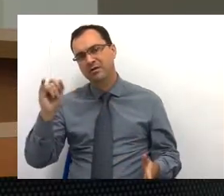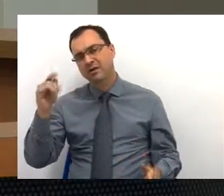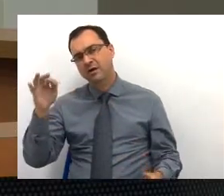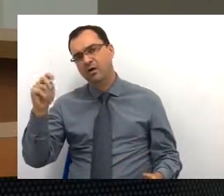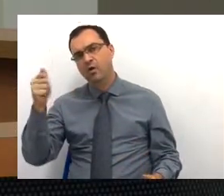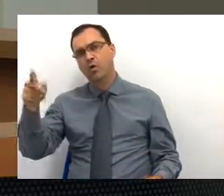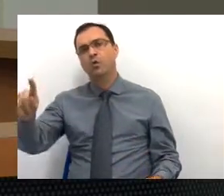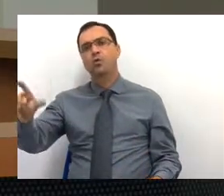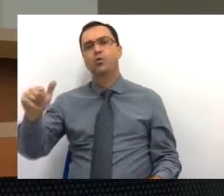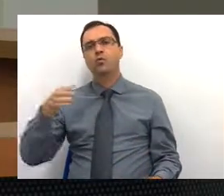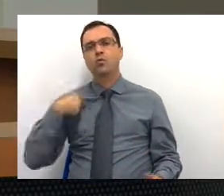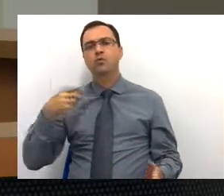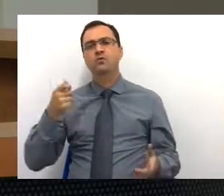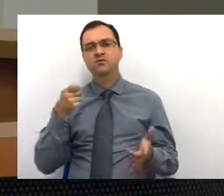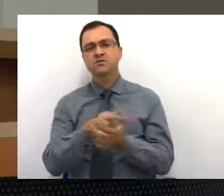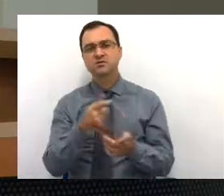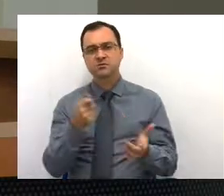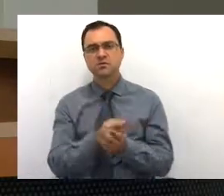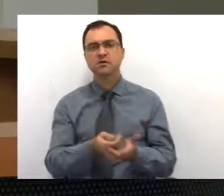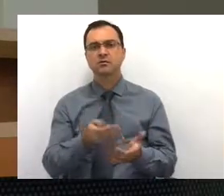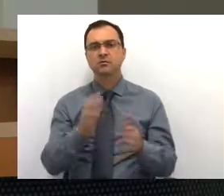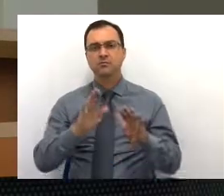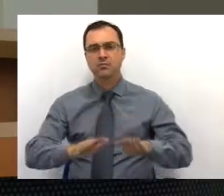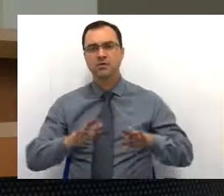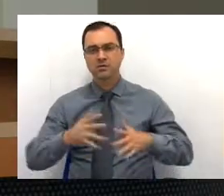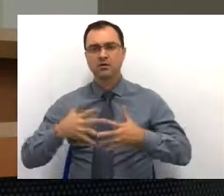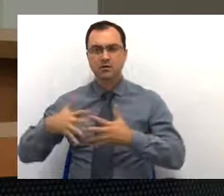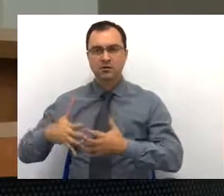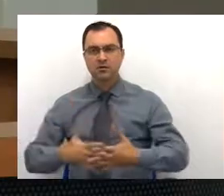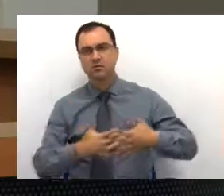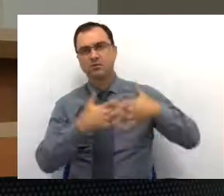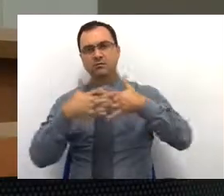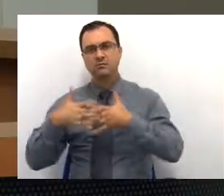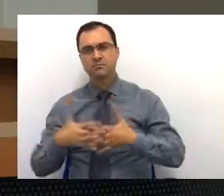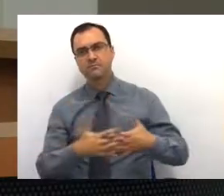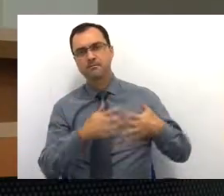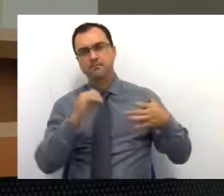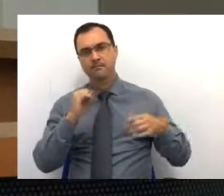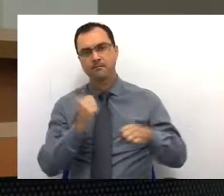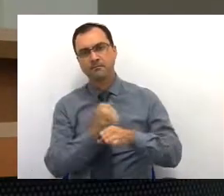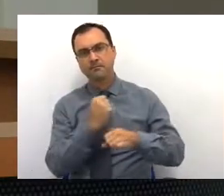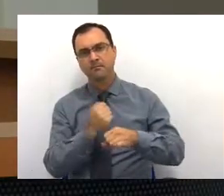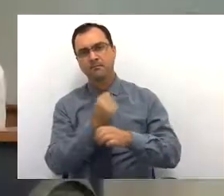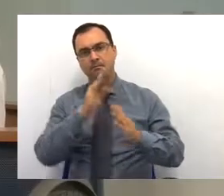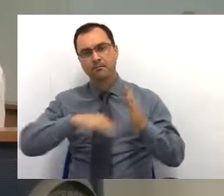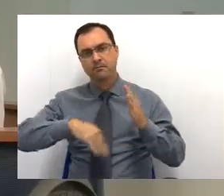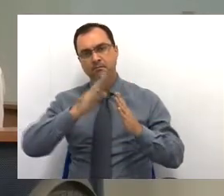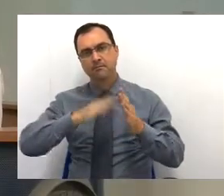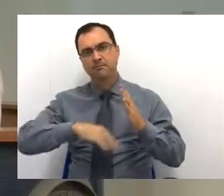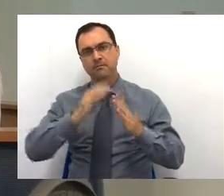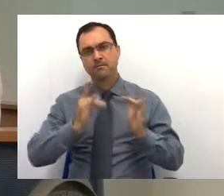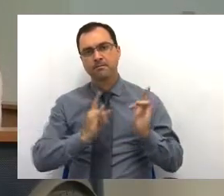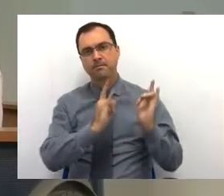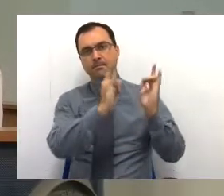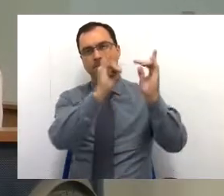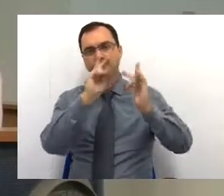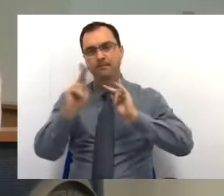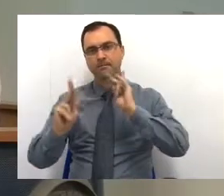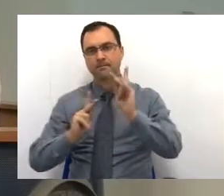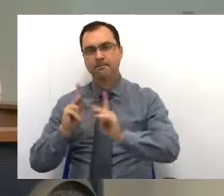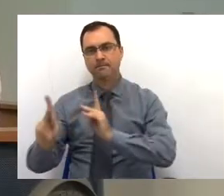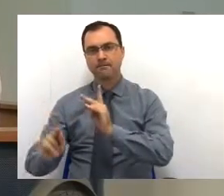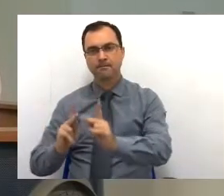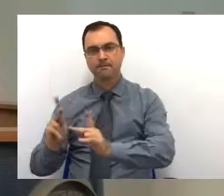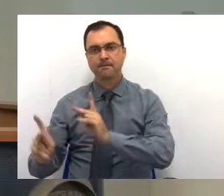né? E despesas corrente é para manter a máquina, aquilo que se gasta na manutenção da máquina pública. Então,